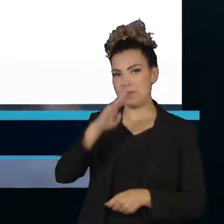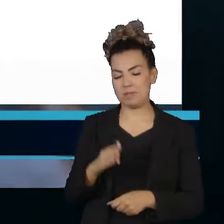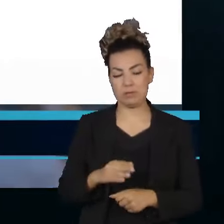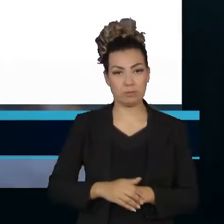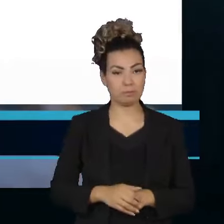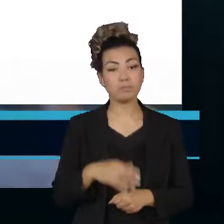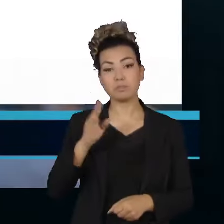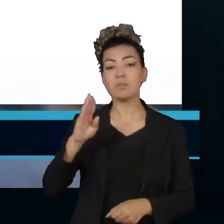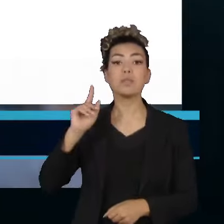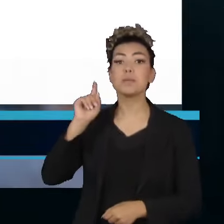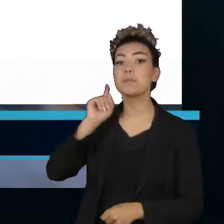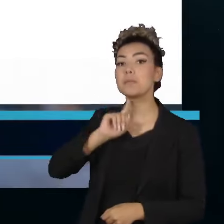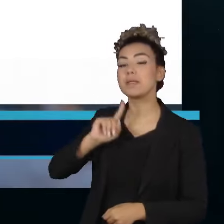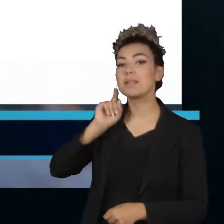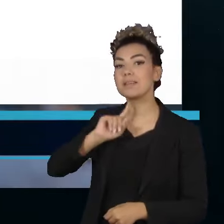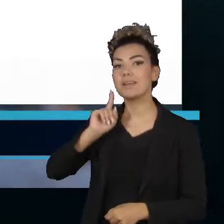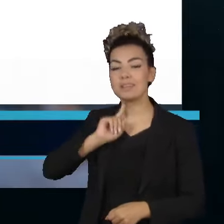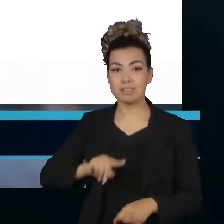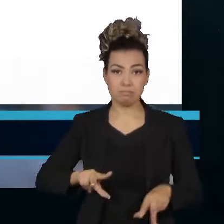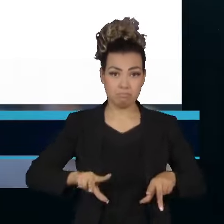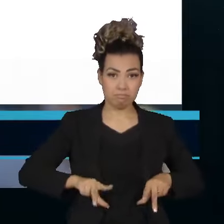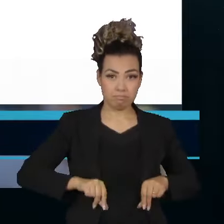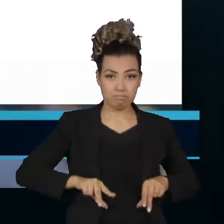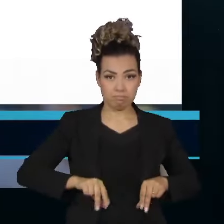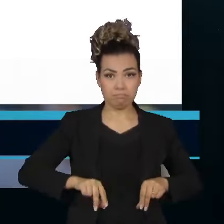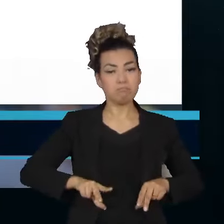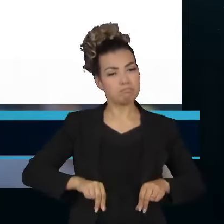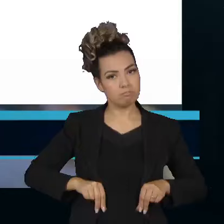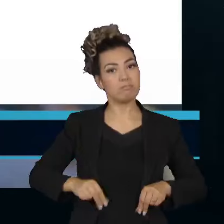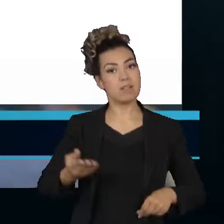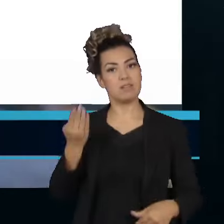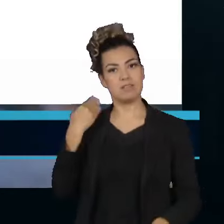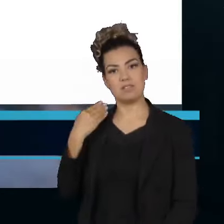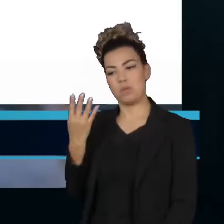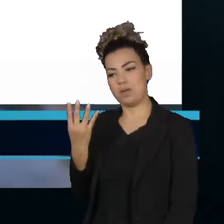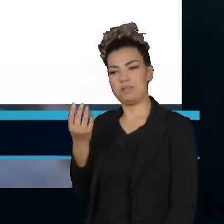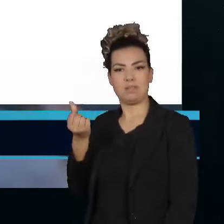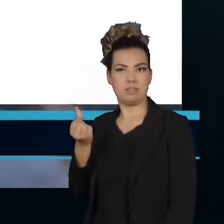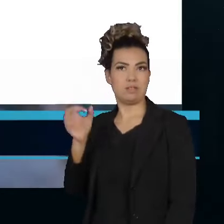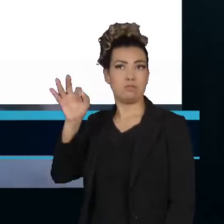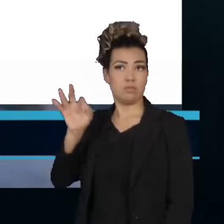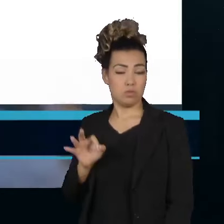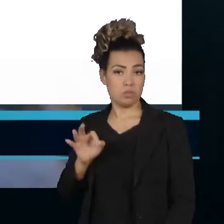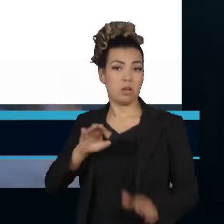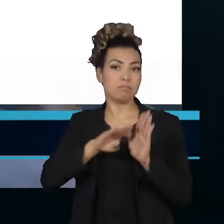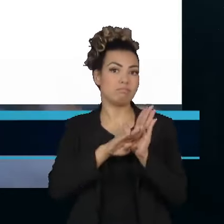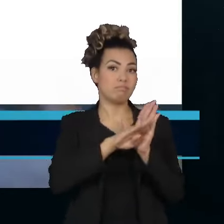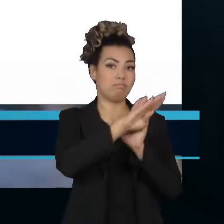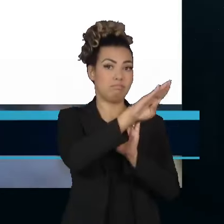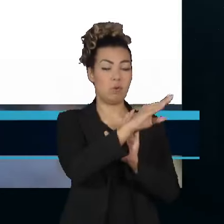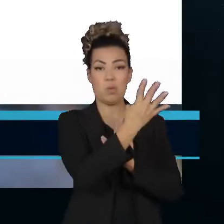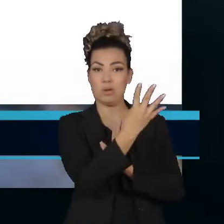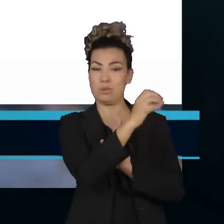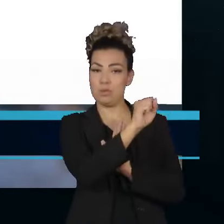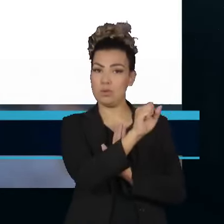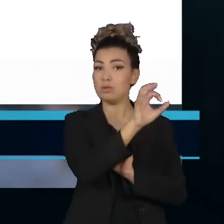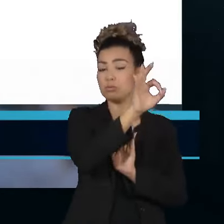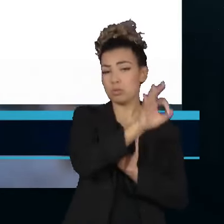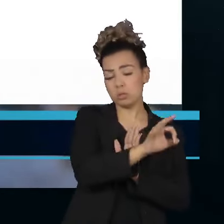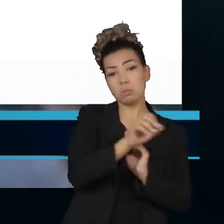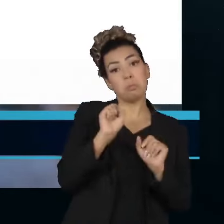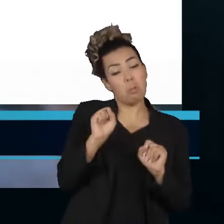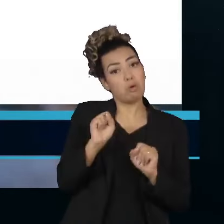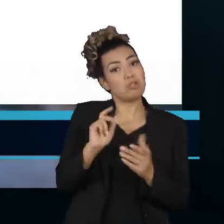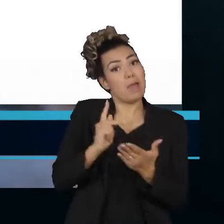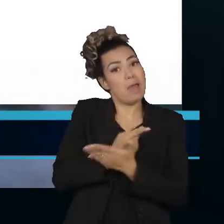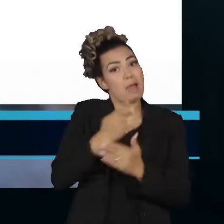Atafone em Belo Horizonte, o prefeito Ford Noman, do PSD, oscilou de 46% para 48%. Mesmo com a margem de erro,